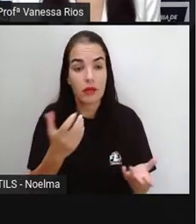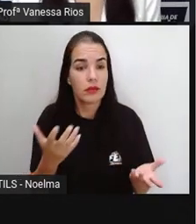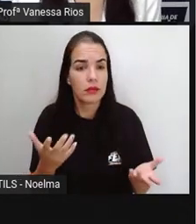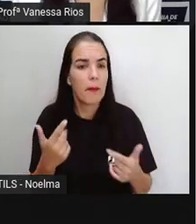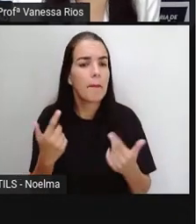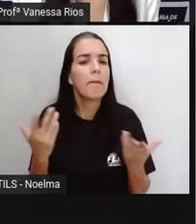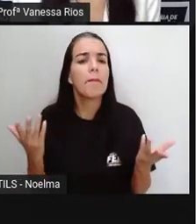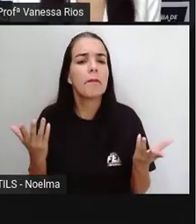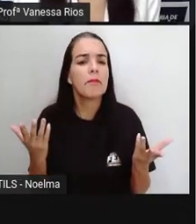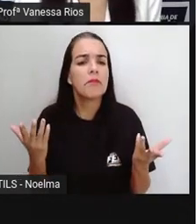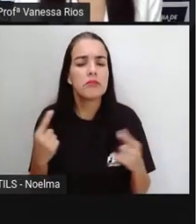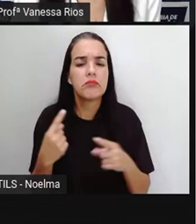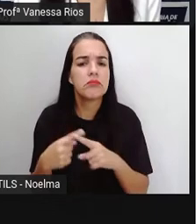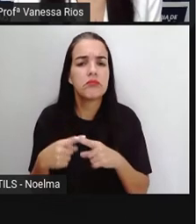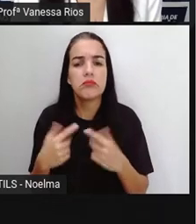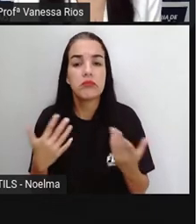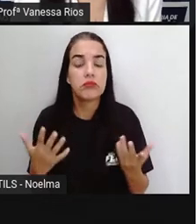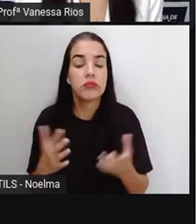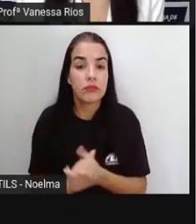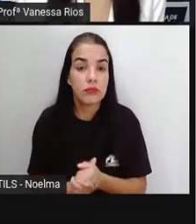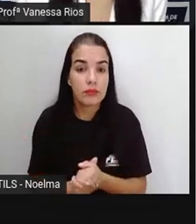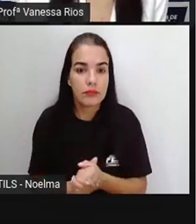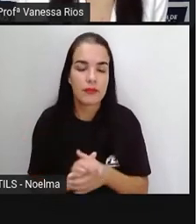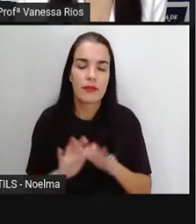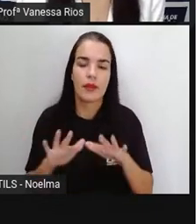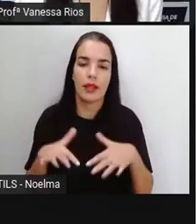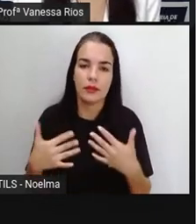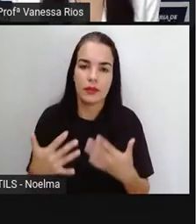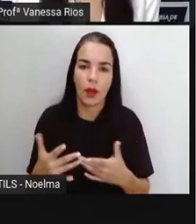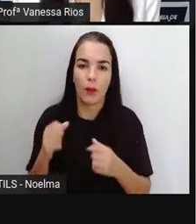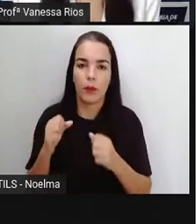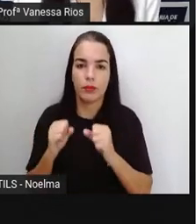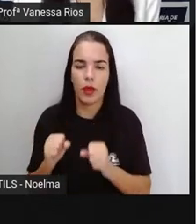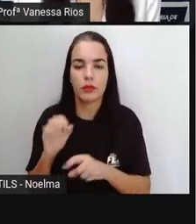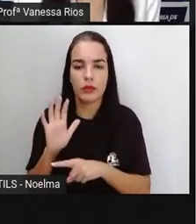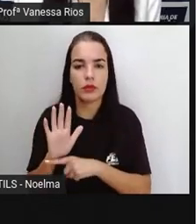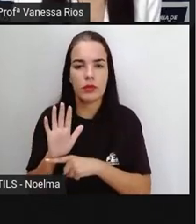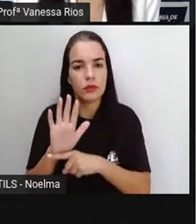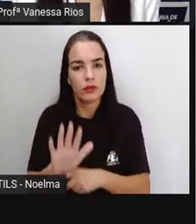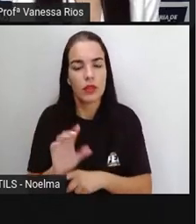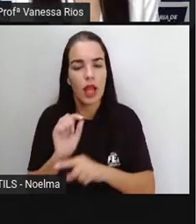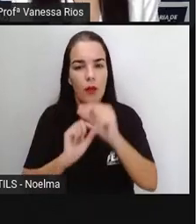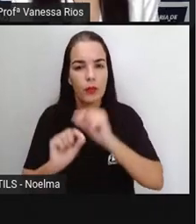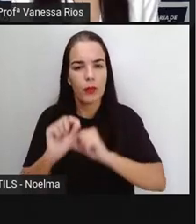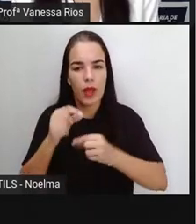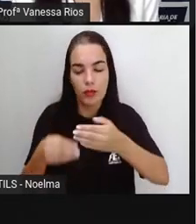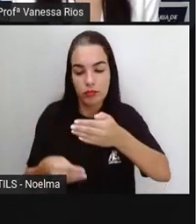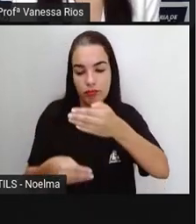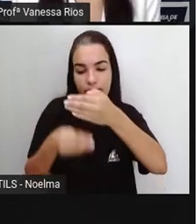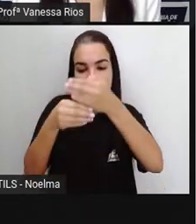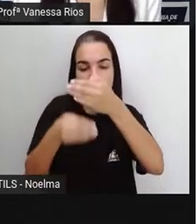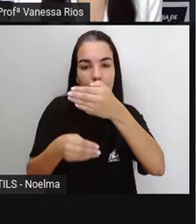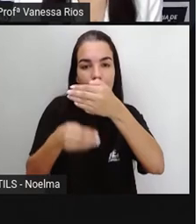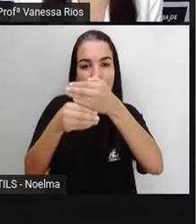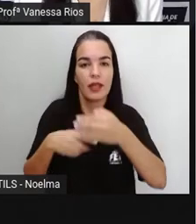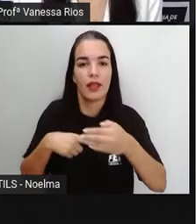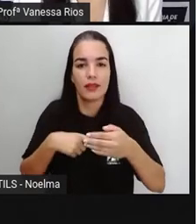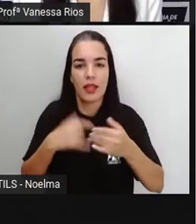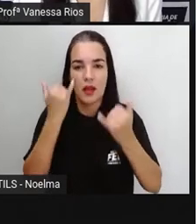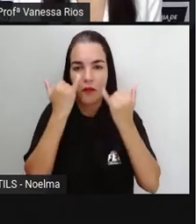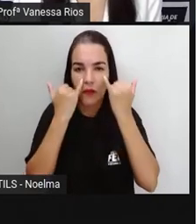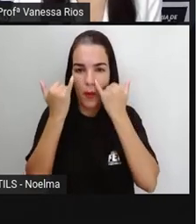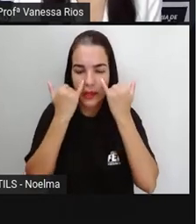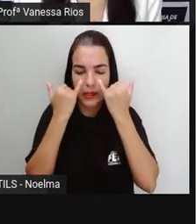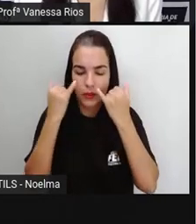para quê? Eles servem para complementar as informações, né? Trazidas dentro do texto. Então, além